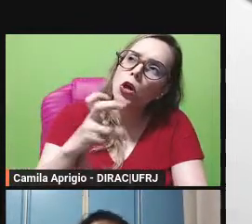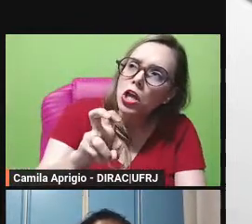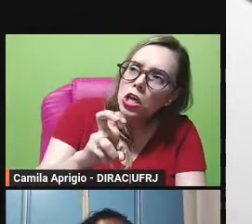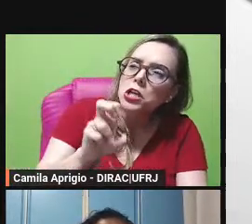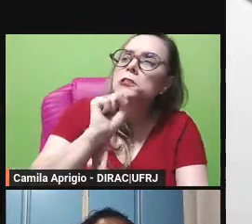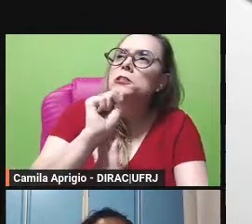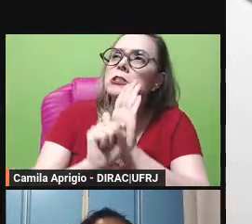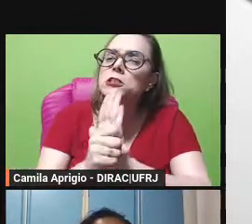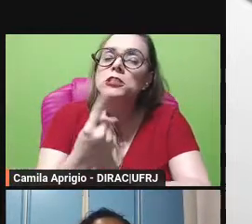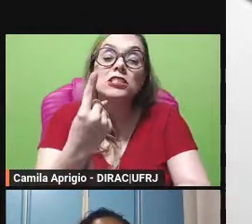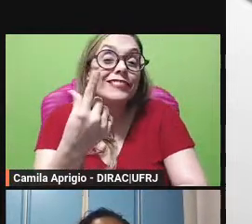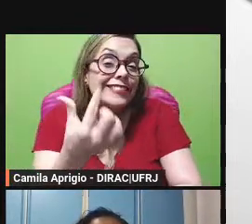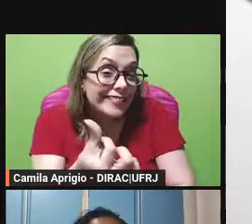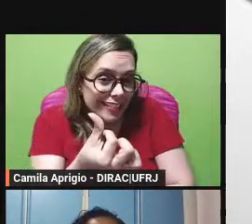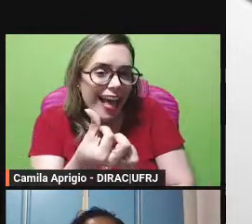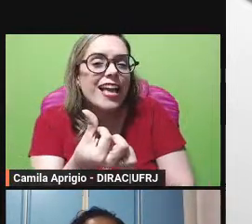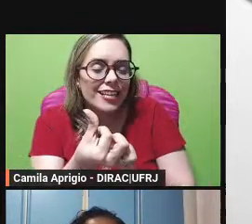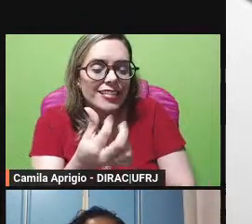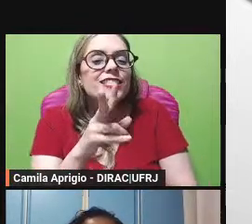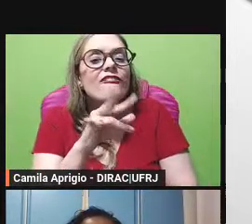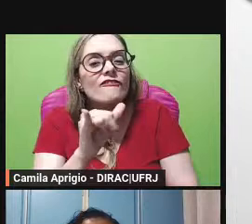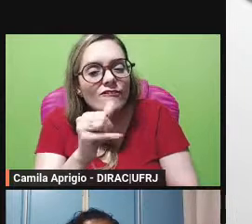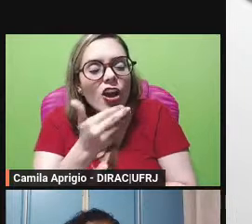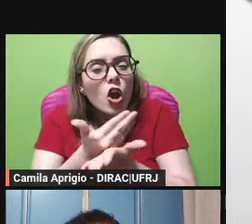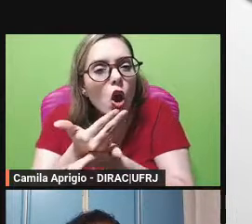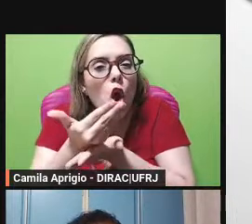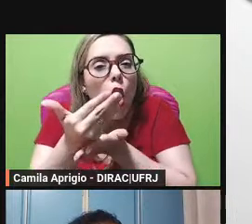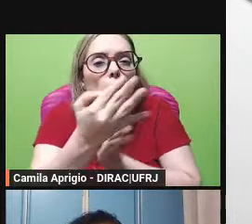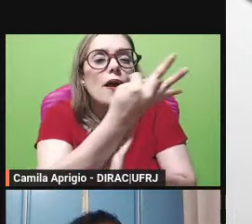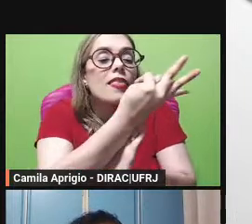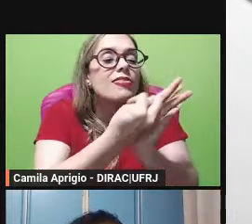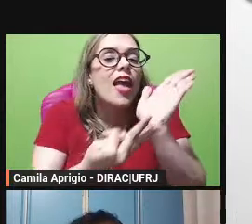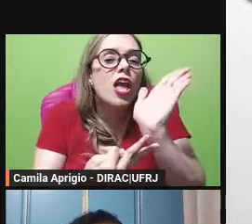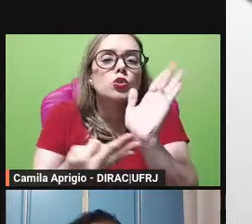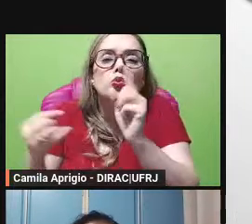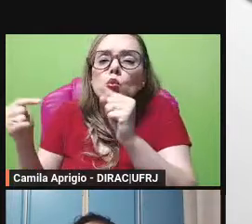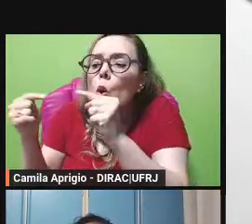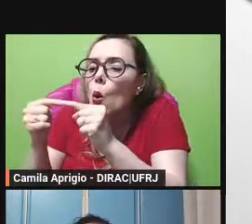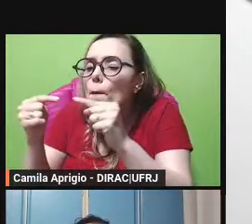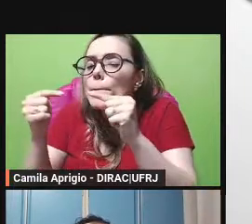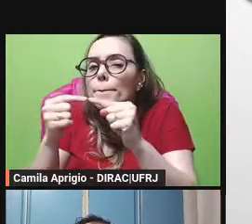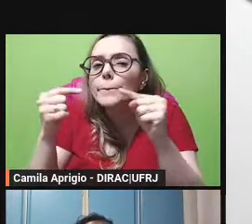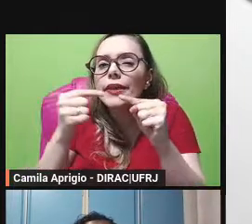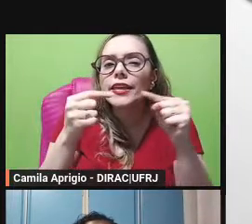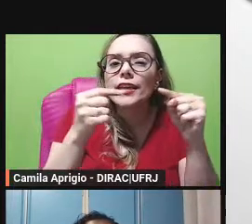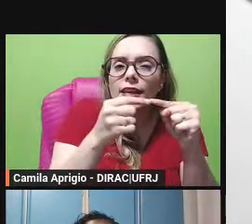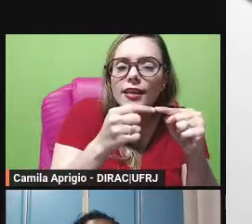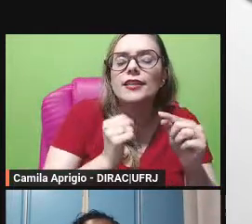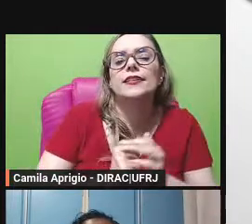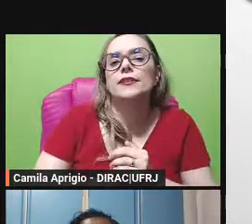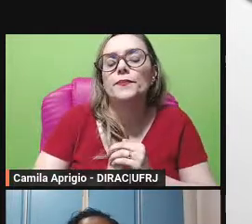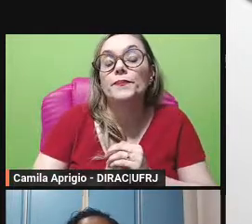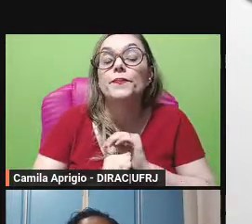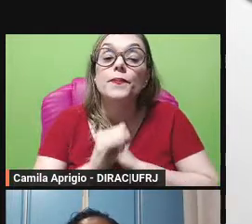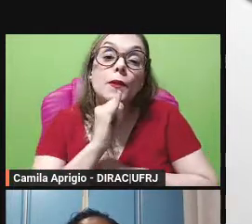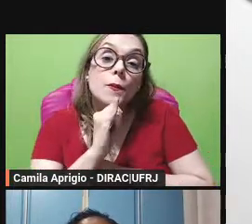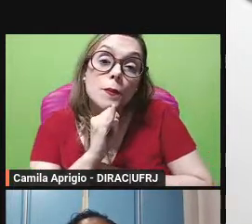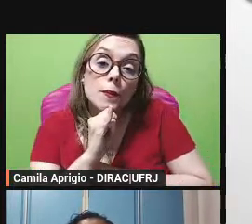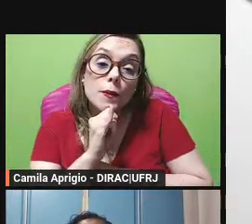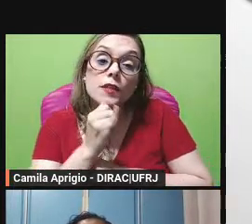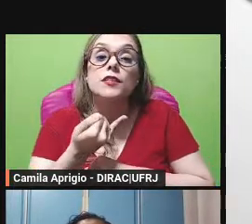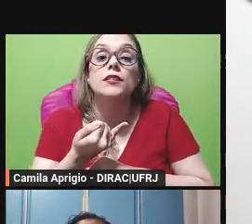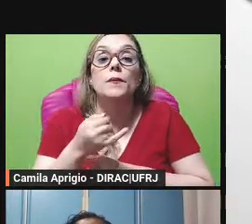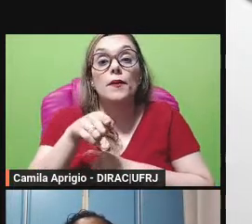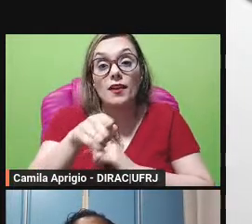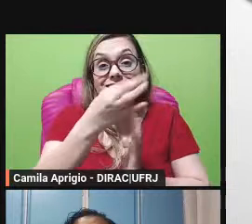ela vai precisar de textos adequados adequados entre aspas né esses textos adequados seriam